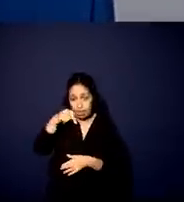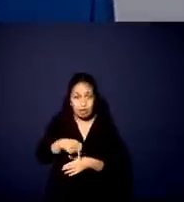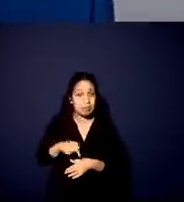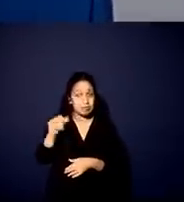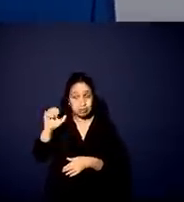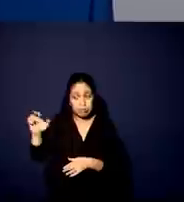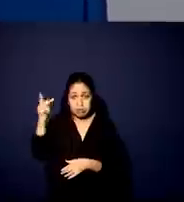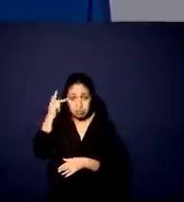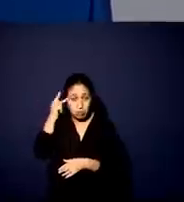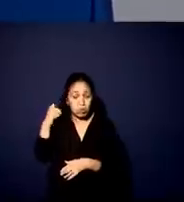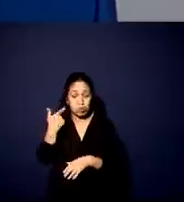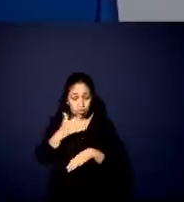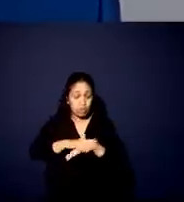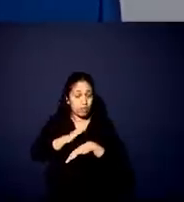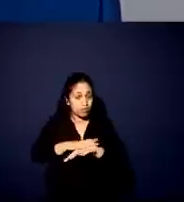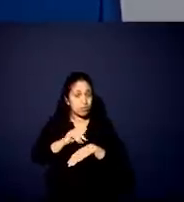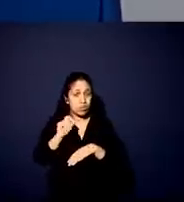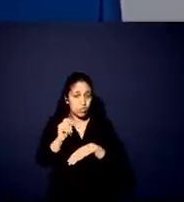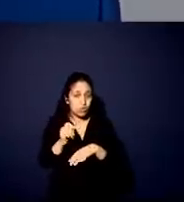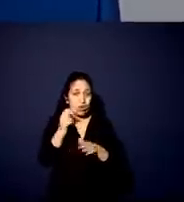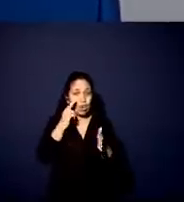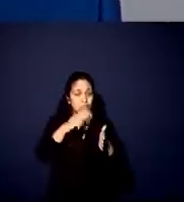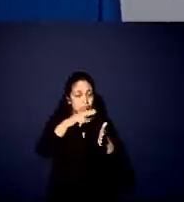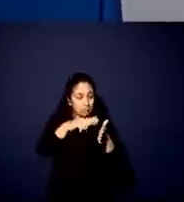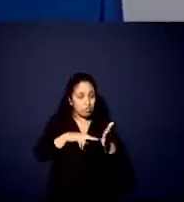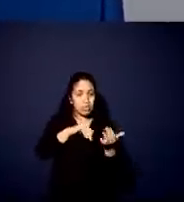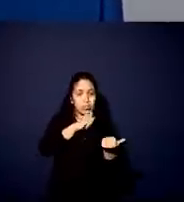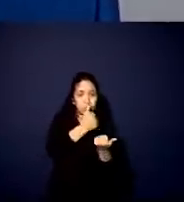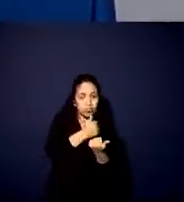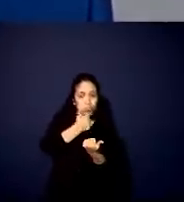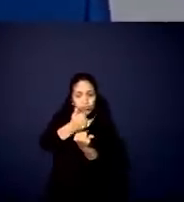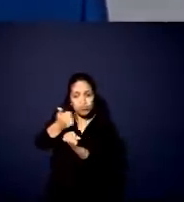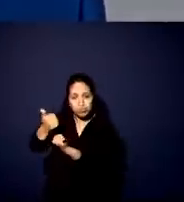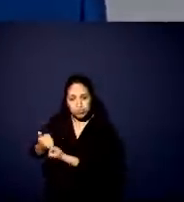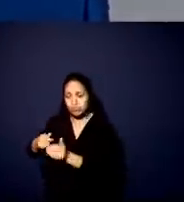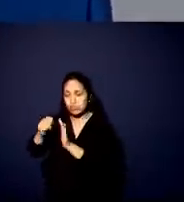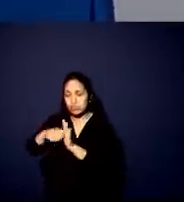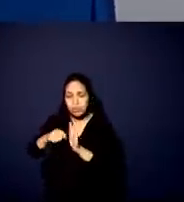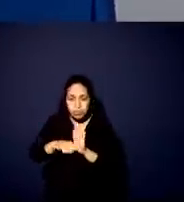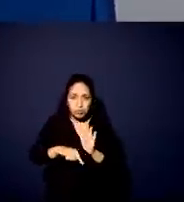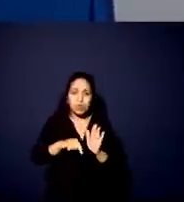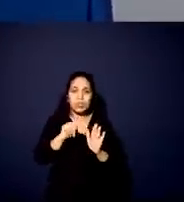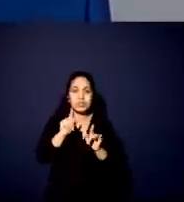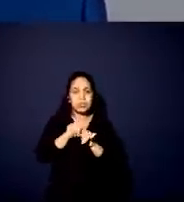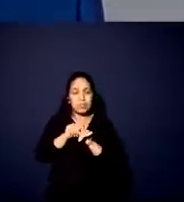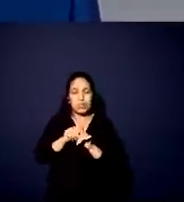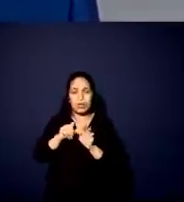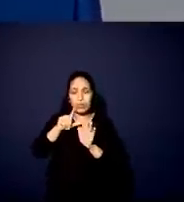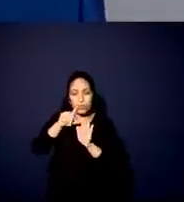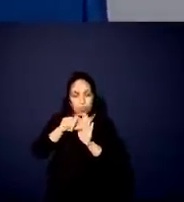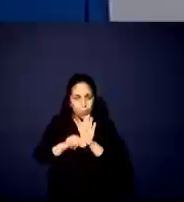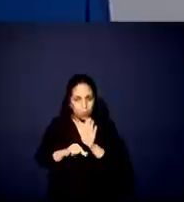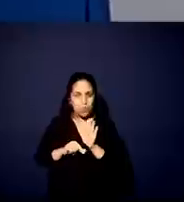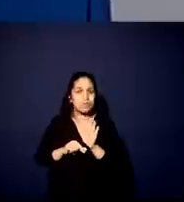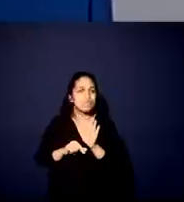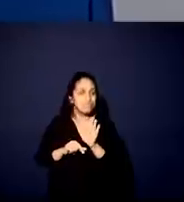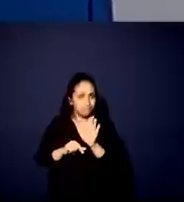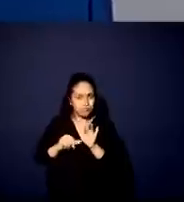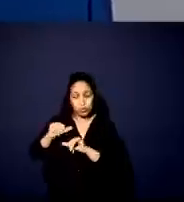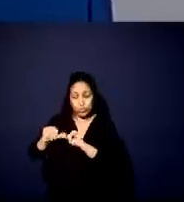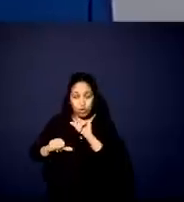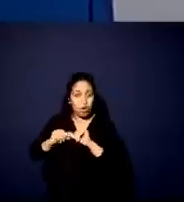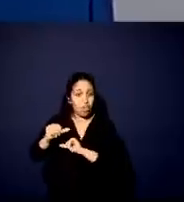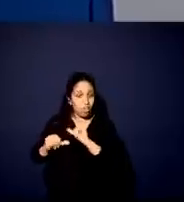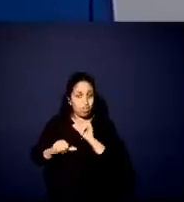vamos fazer a nossa parte, revendo a questão das substituições tributárias, fazendo a redução de alíquotas, trocando o crédito